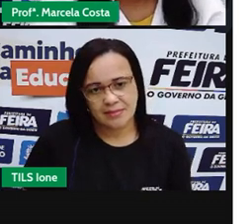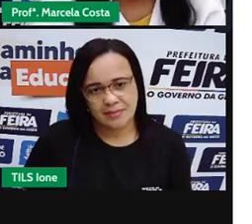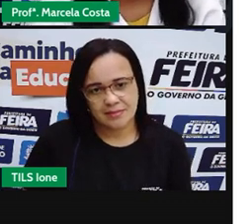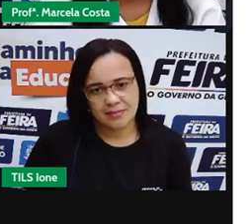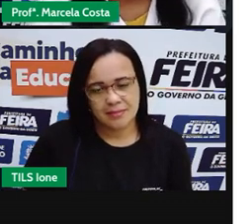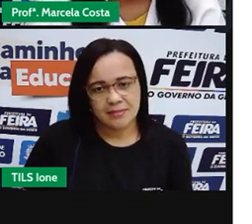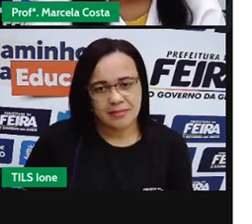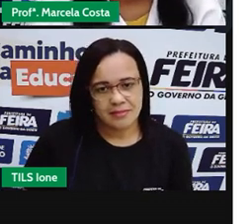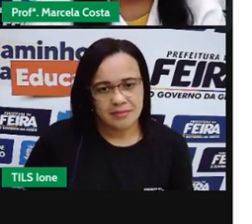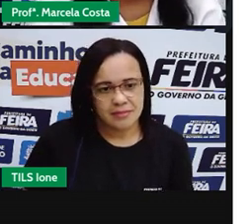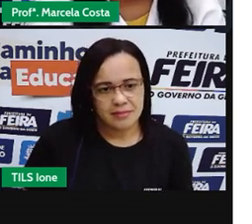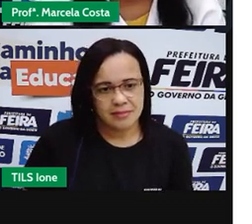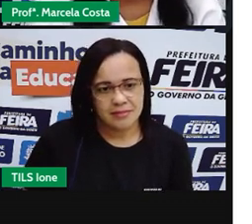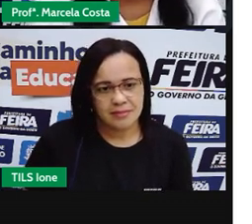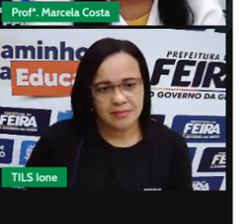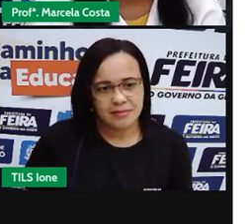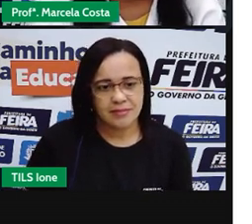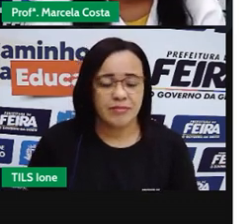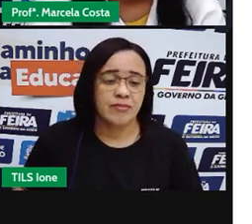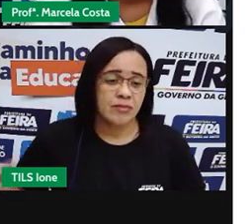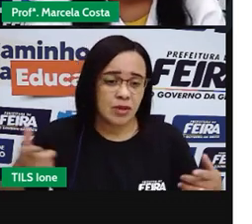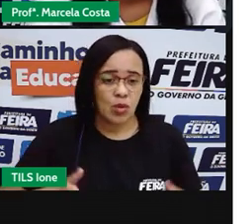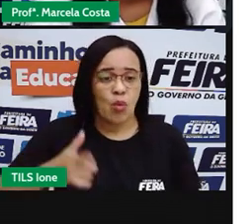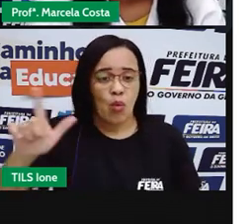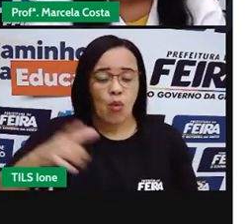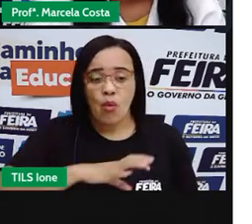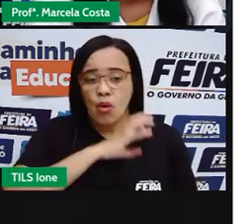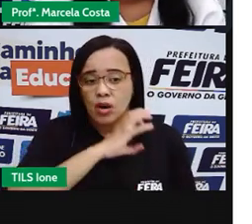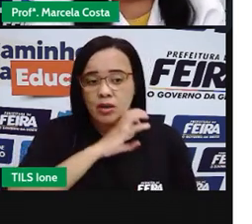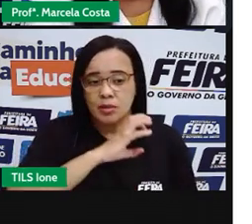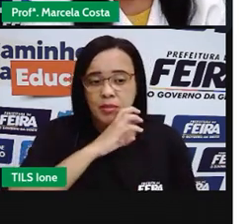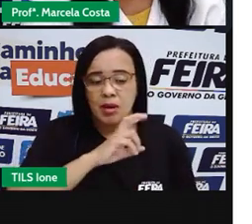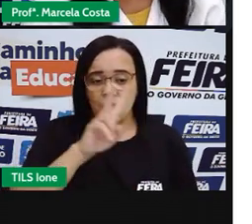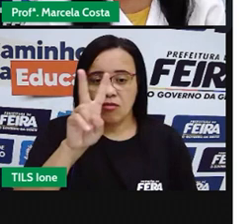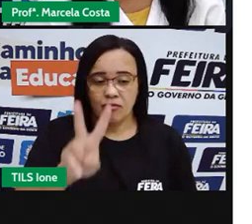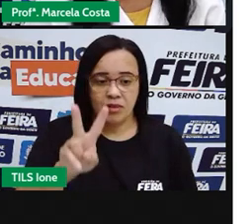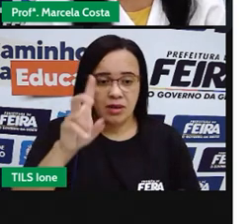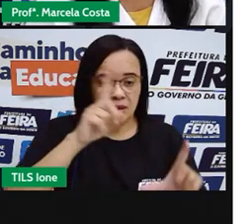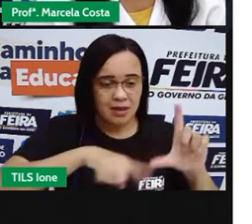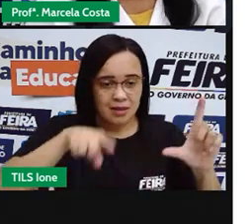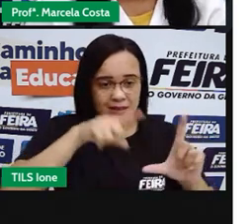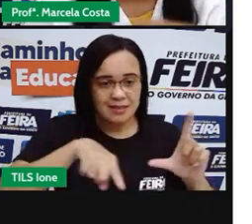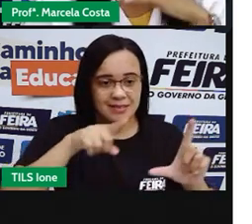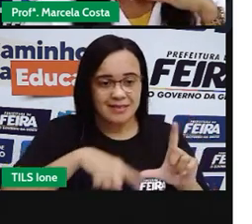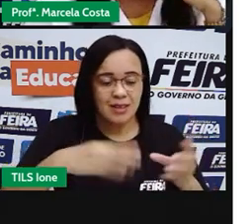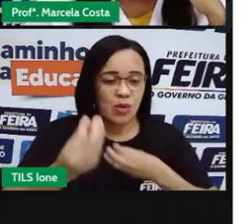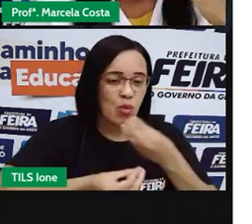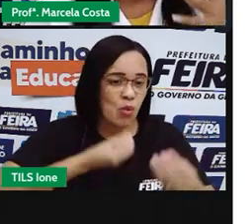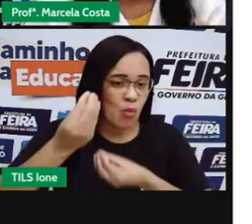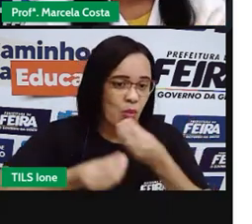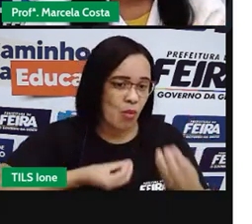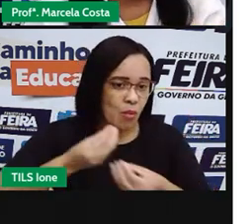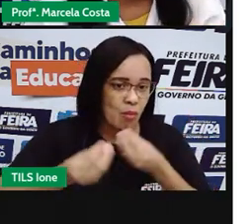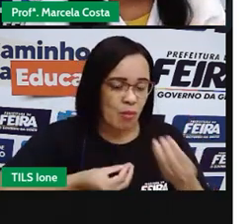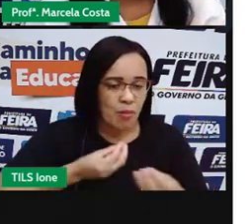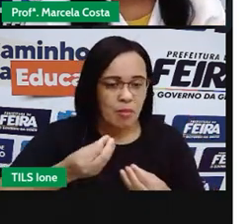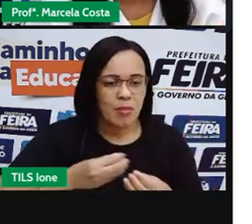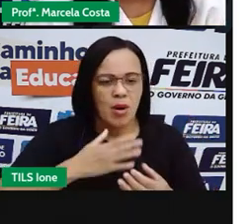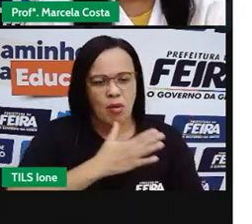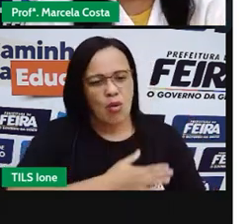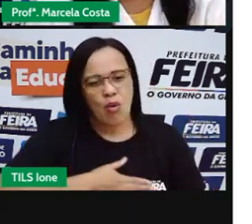Vamos ver o nome de um animal que começa com a letra V. Ele é um animal que gosta de andar pelos